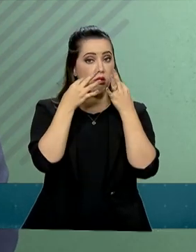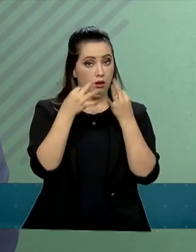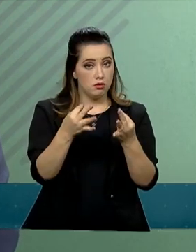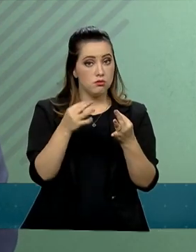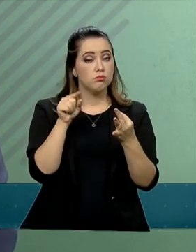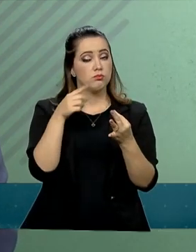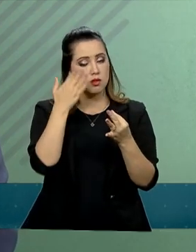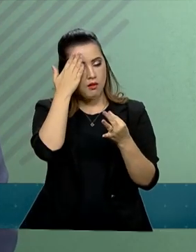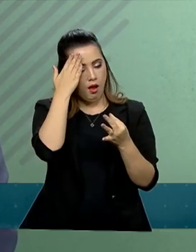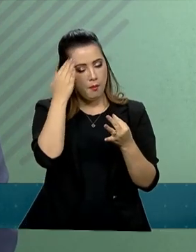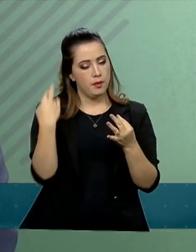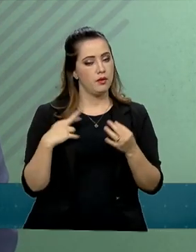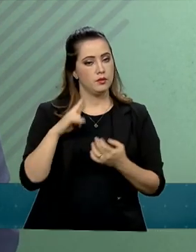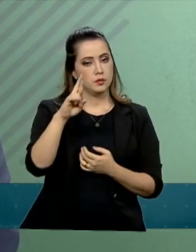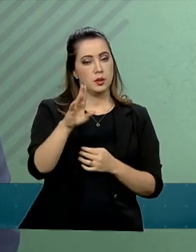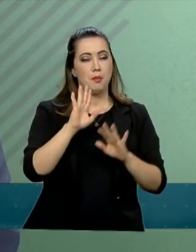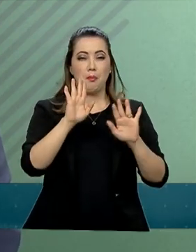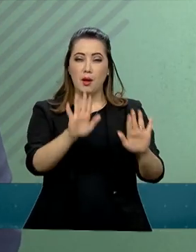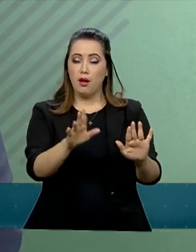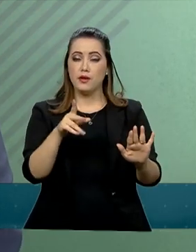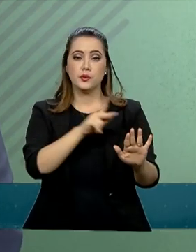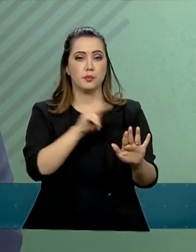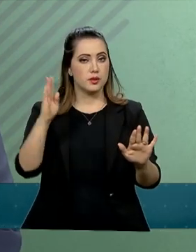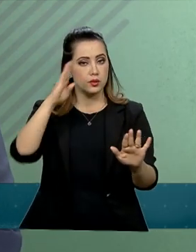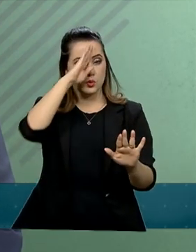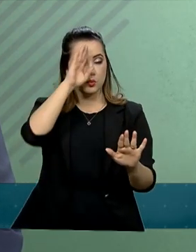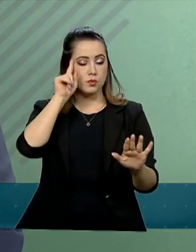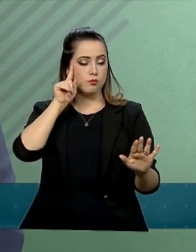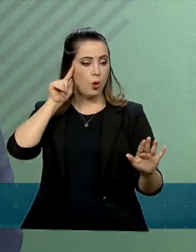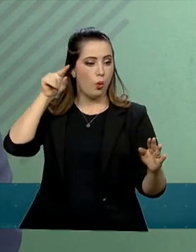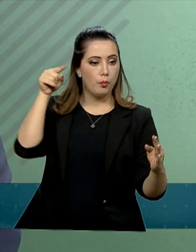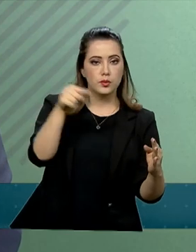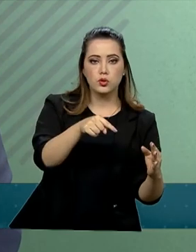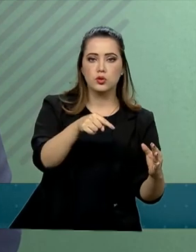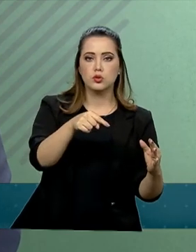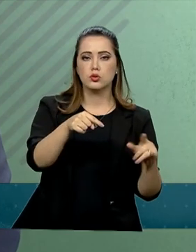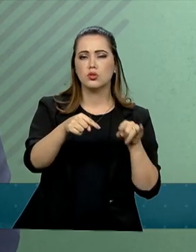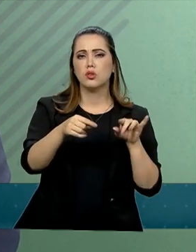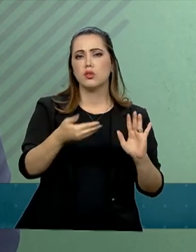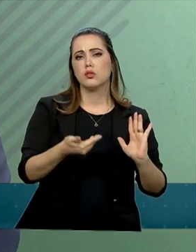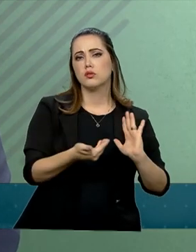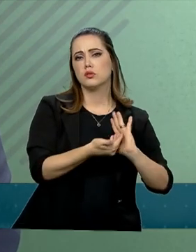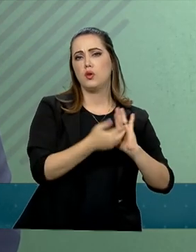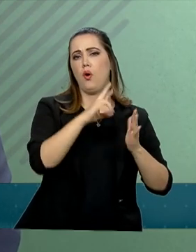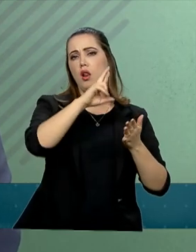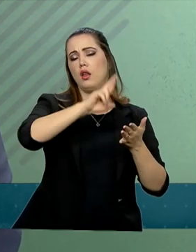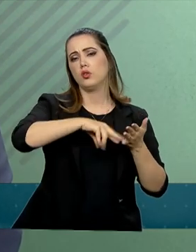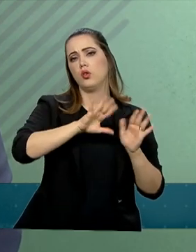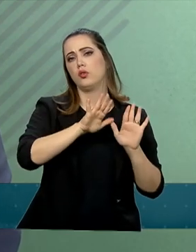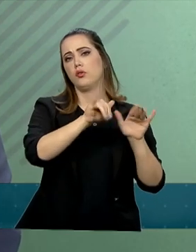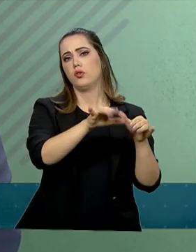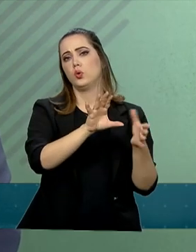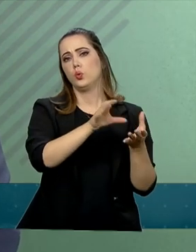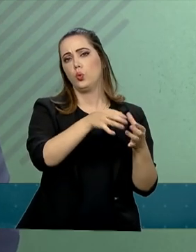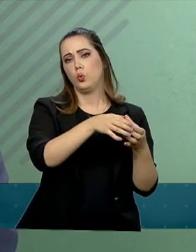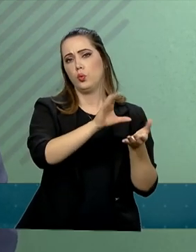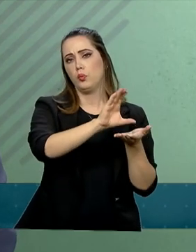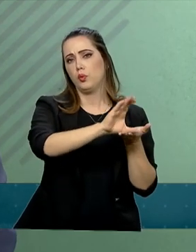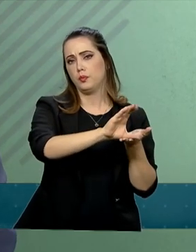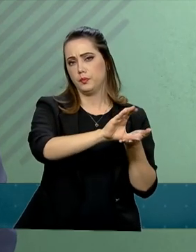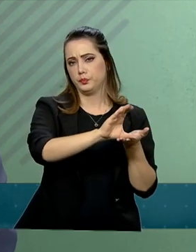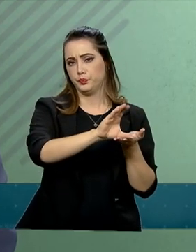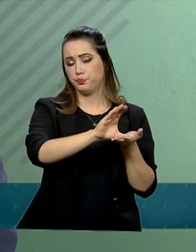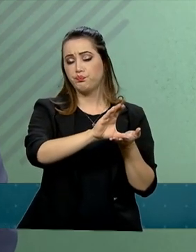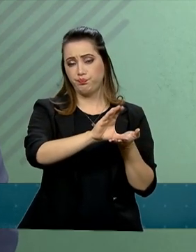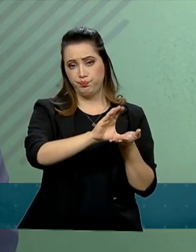isso. Mas o senhor presidente está com foco naquilo que saiu como relatório final da comissão e é neste foco